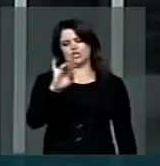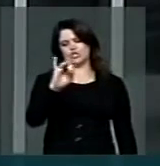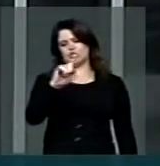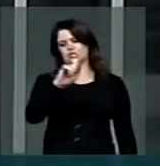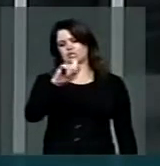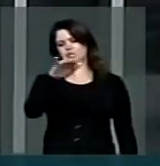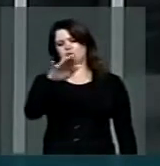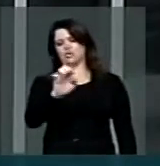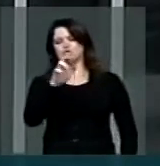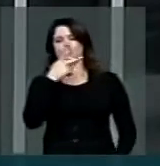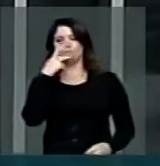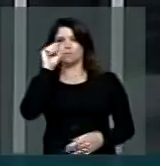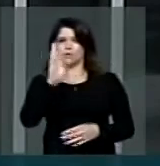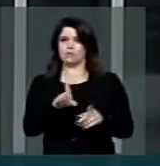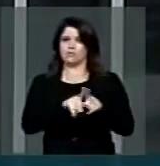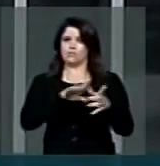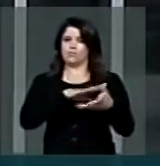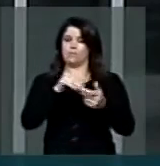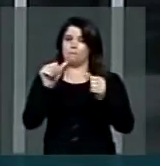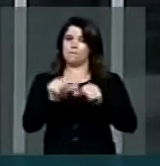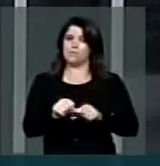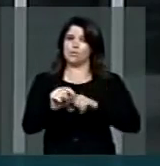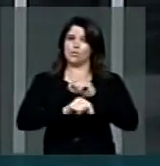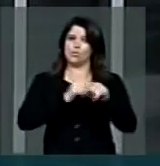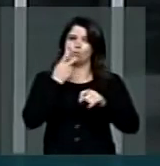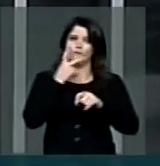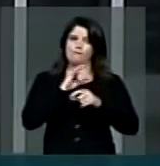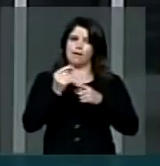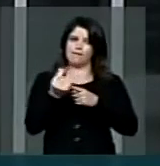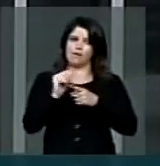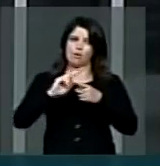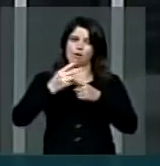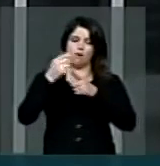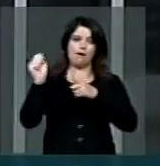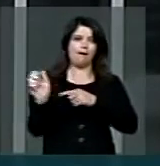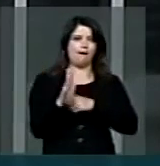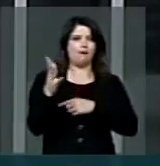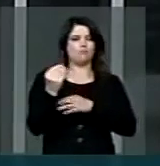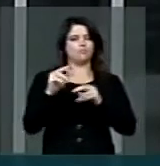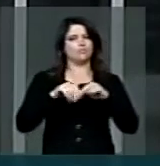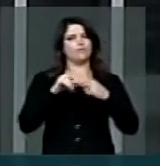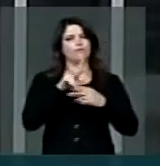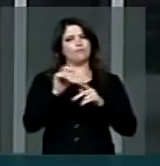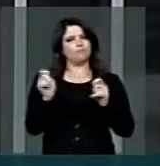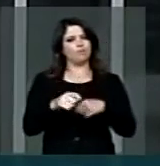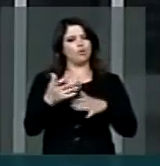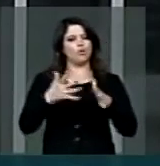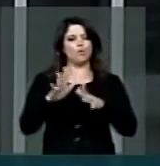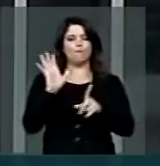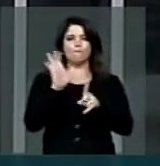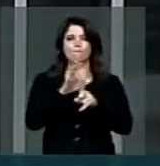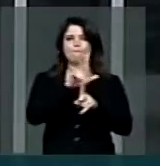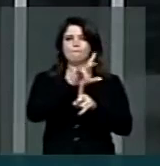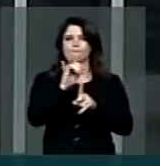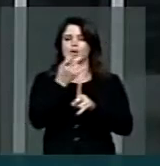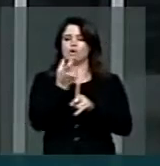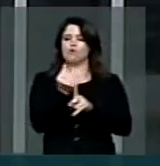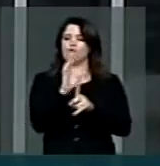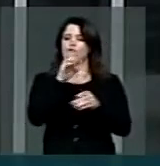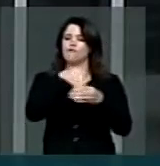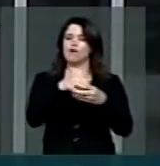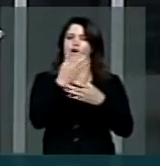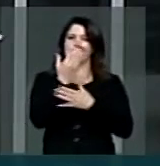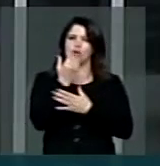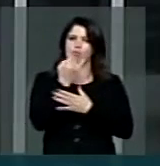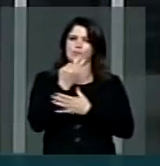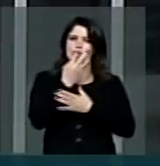E o que é mais perverso, a alta dos custos desses insumos tem um potencial de impactar no preço dos alimentos,